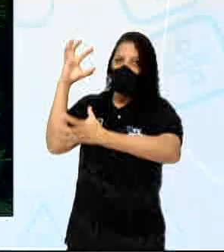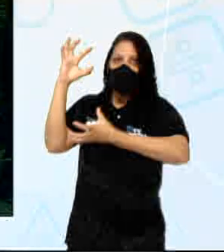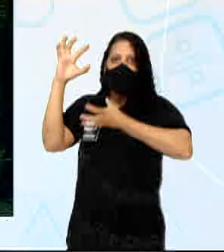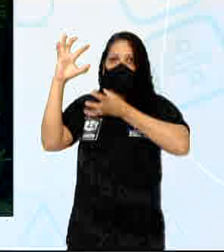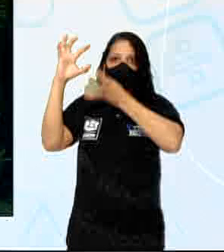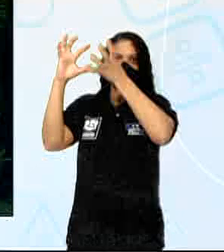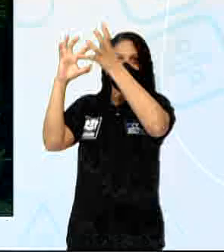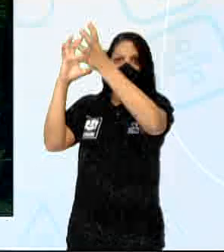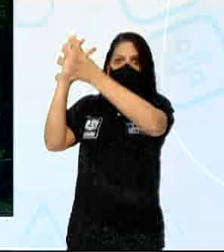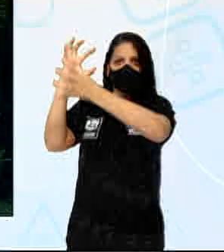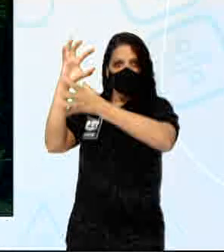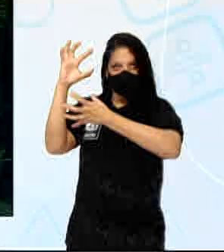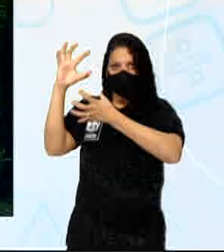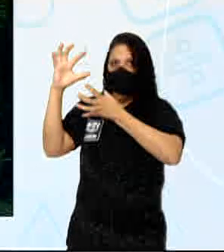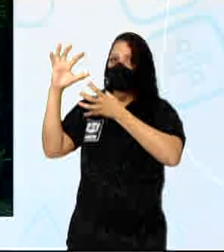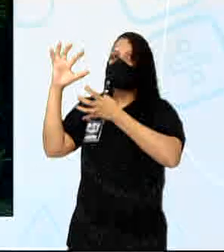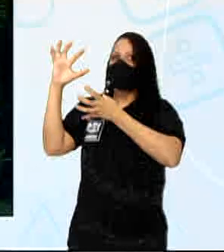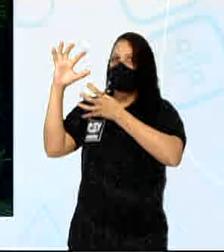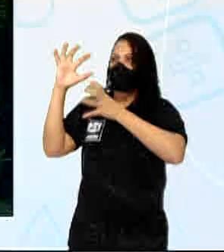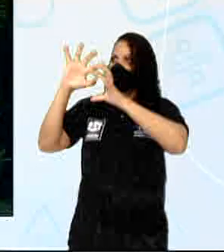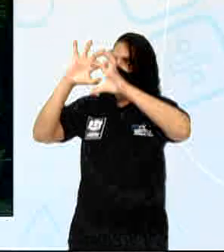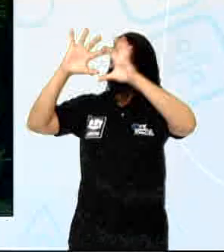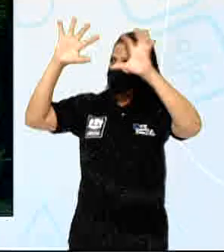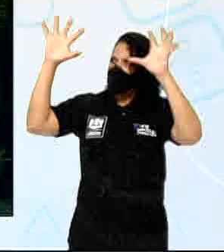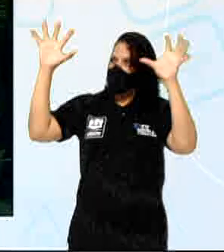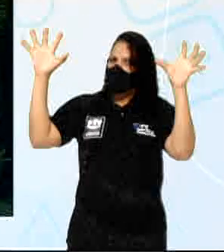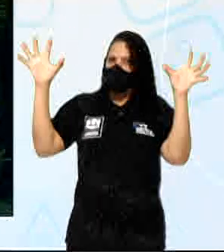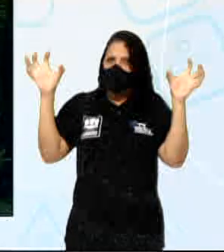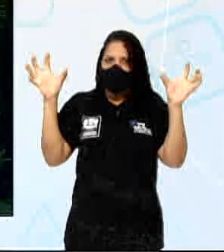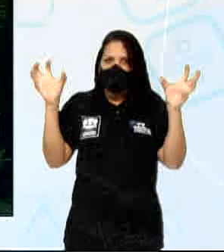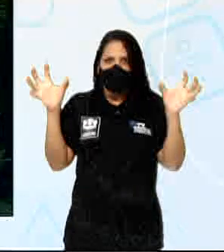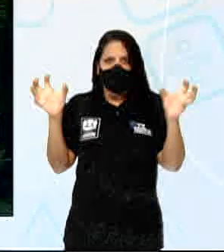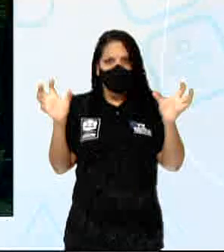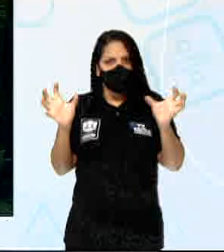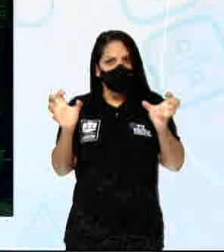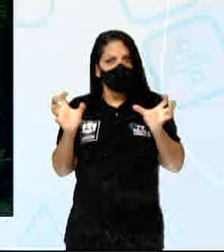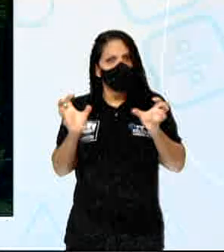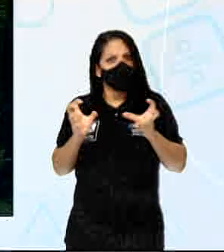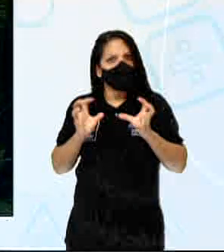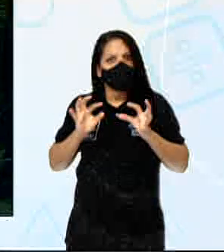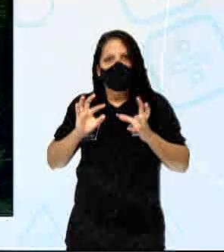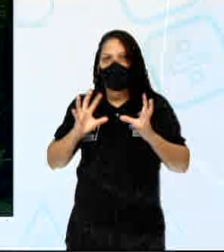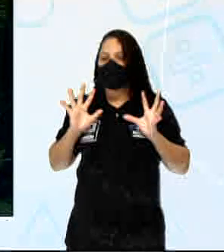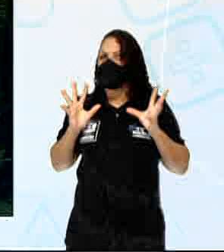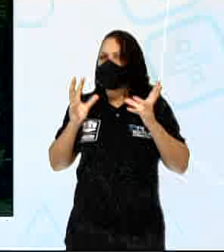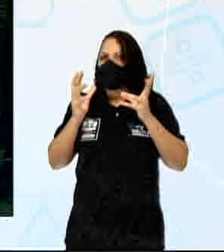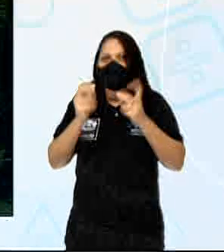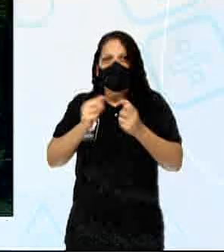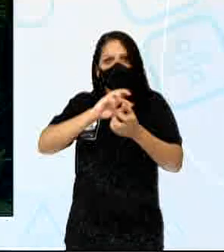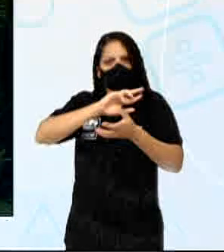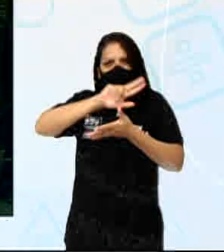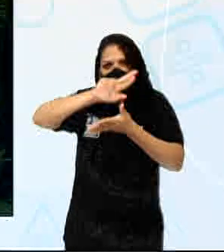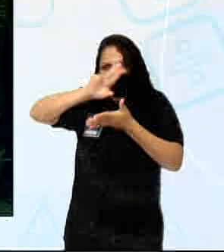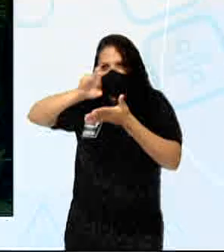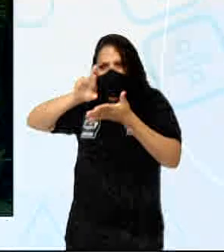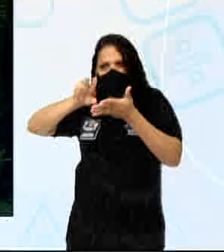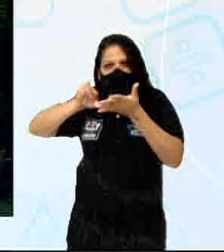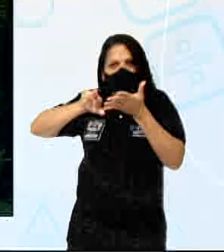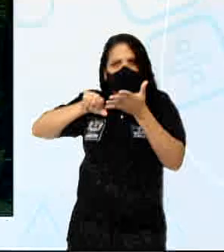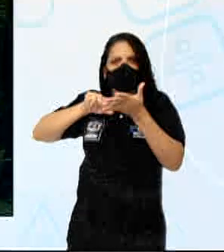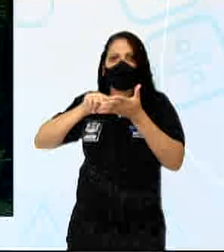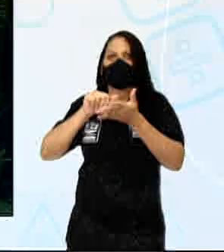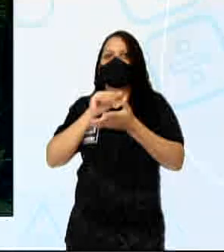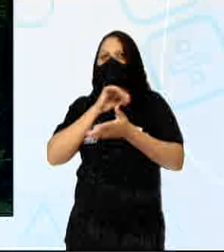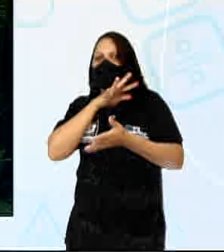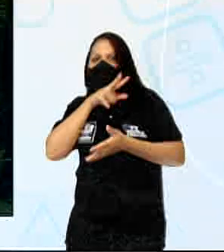se fosse um imenso guarda-sol. E aí toda a biodiversidade da Amazônia, parte dela está ali, no